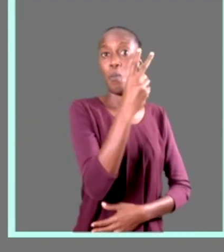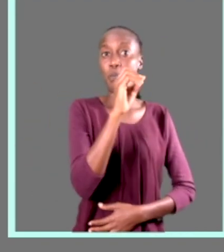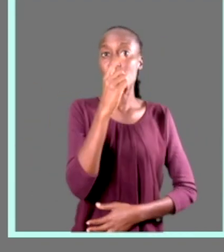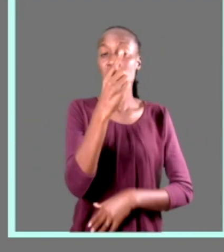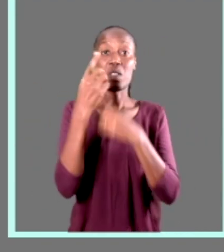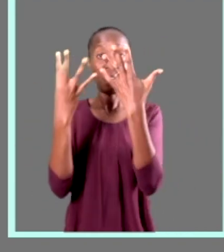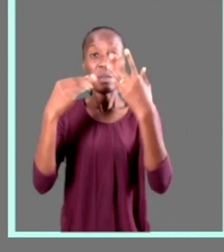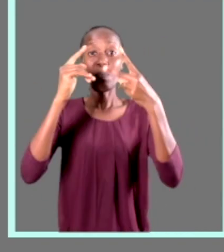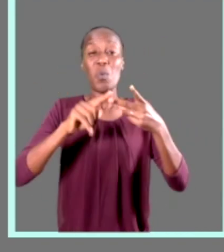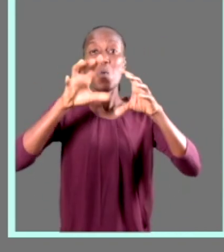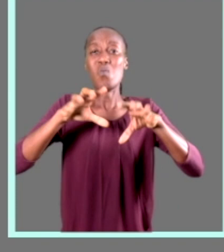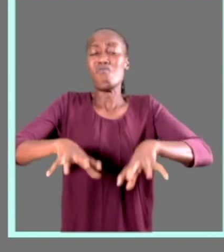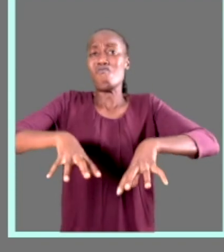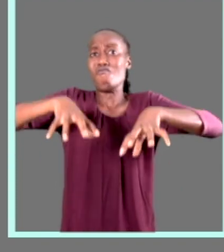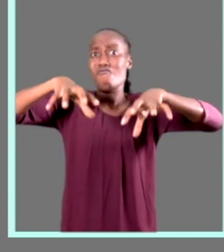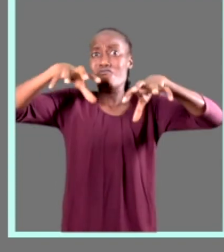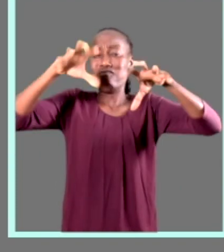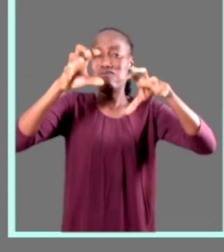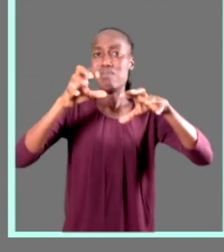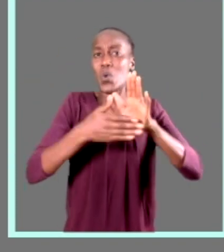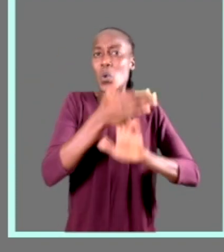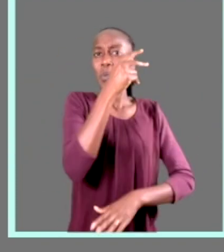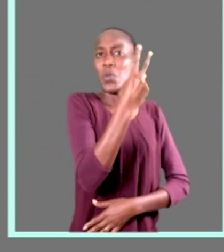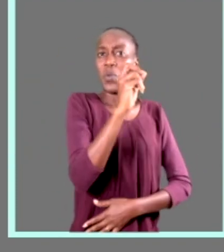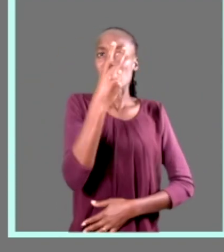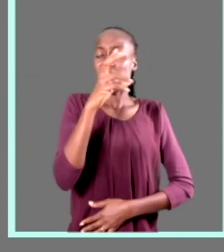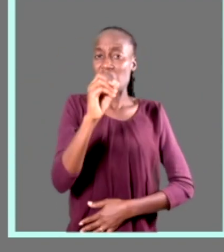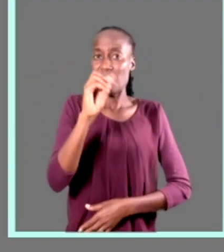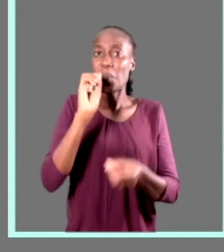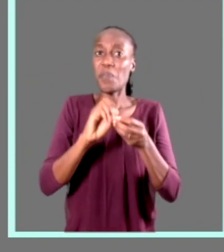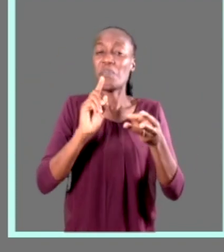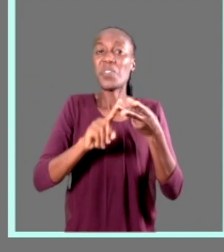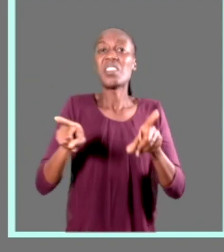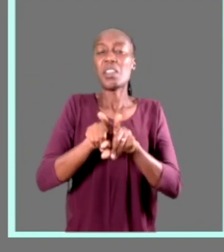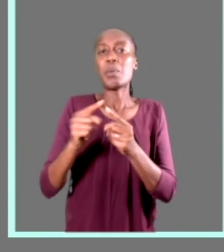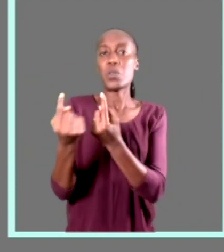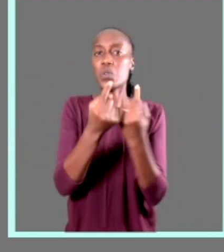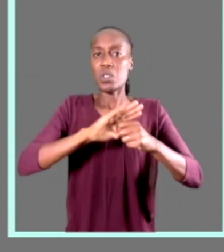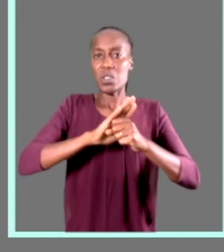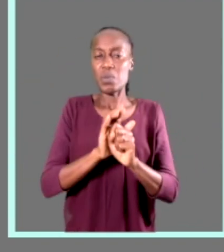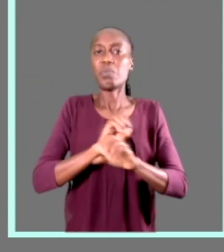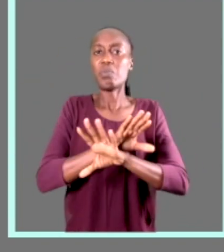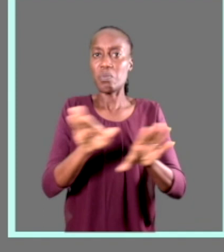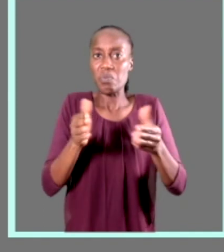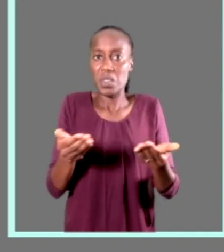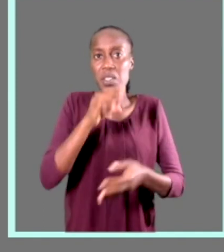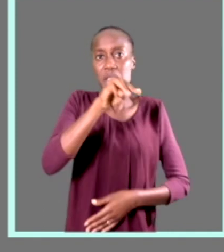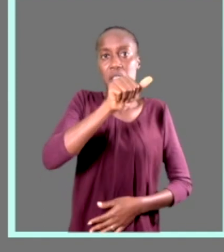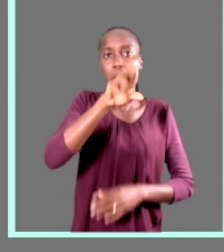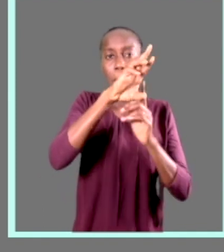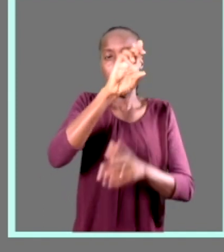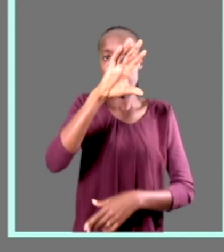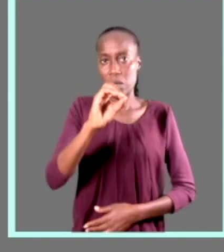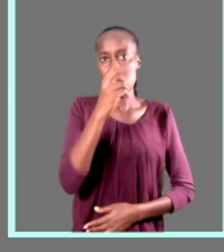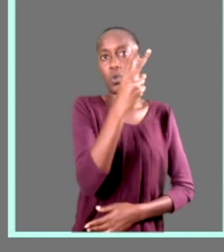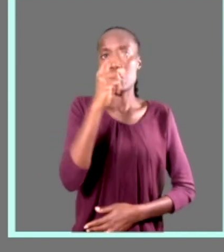2019, inundações no início de 2020 e da pandemia da Covid-19 desde